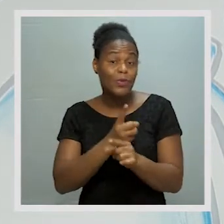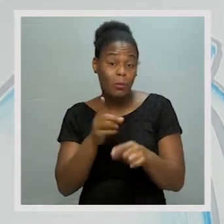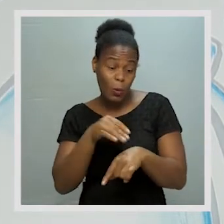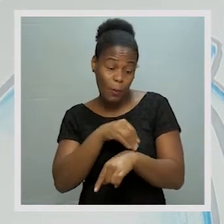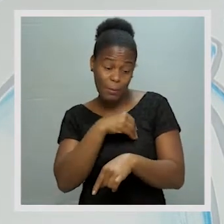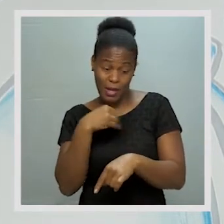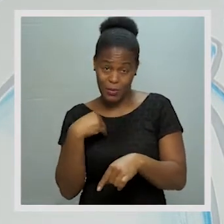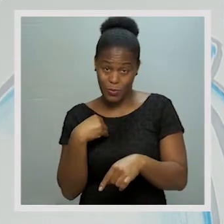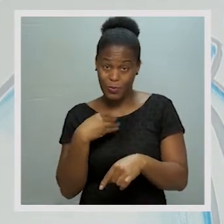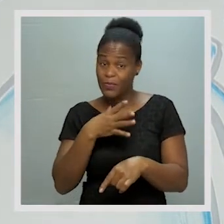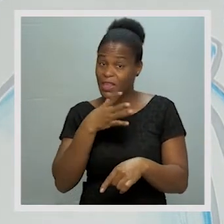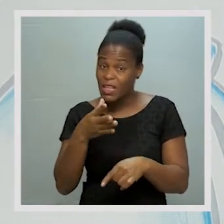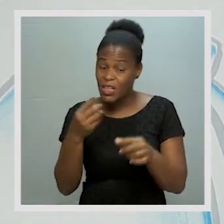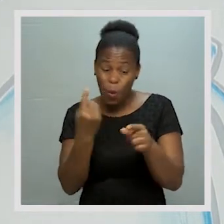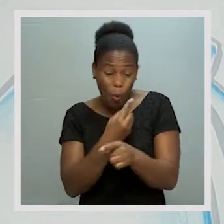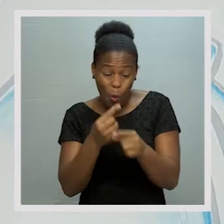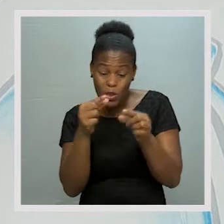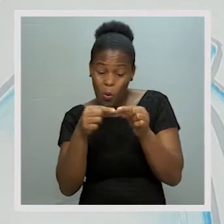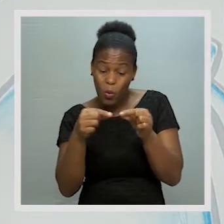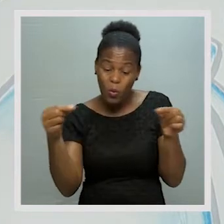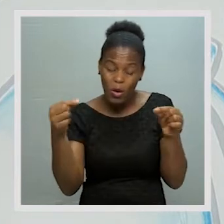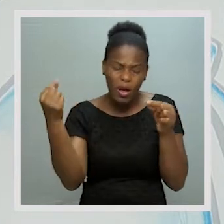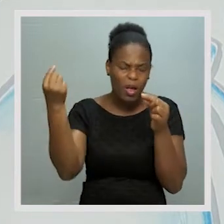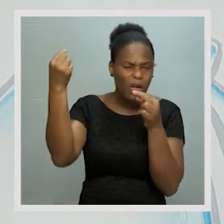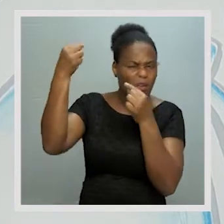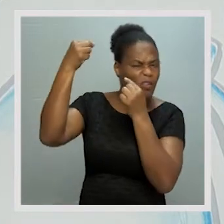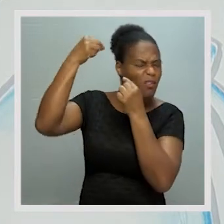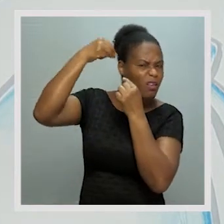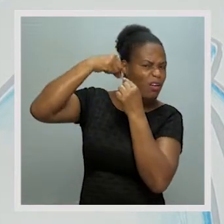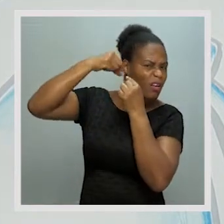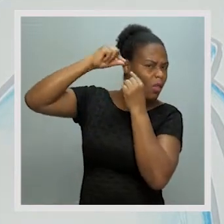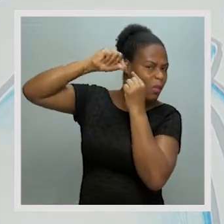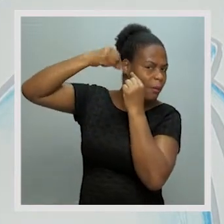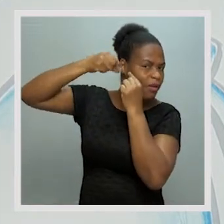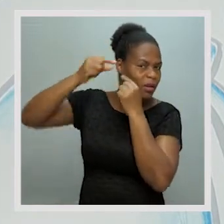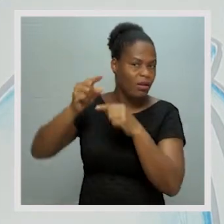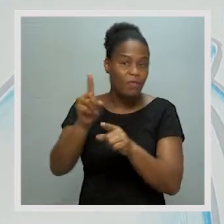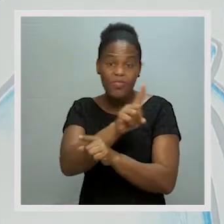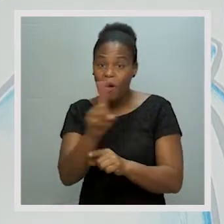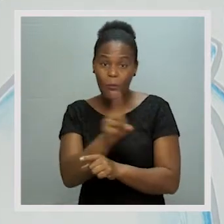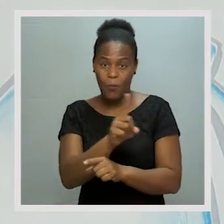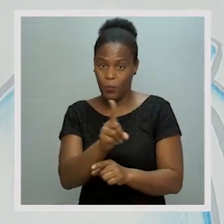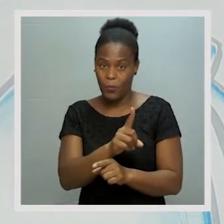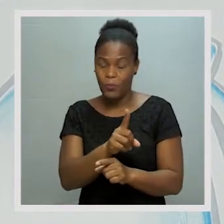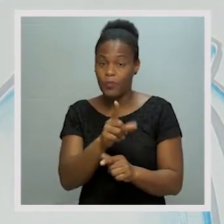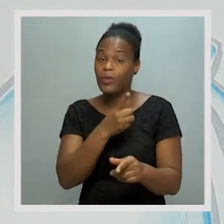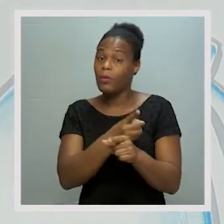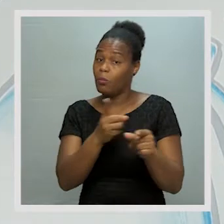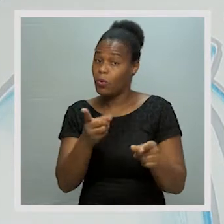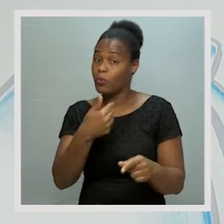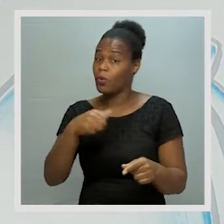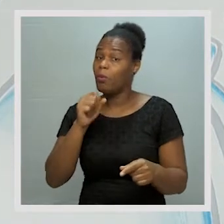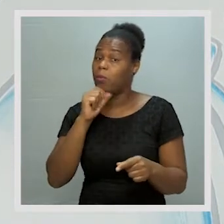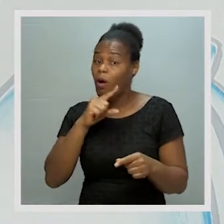Os médicos recomendam sempre a não introduzir objetos no ouvido. Porque, senão, também nós